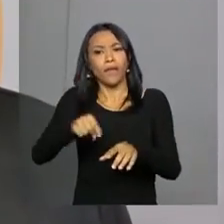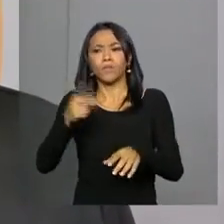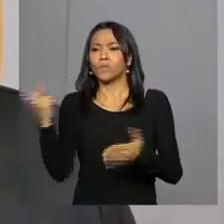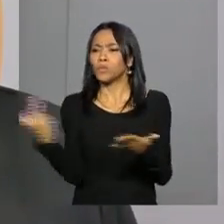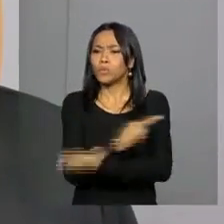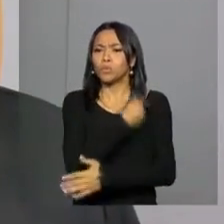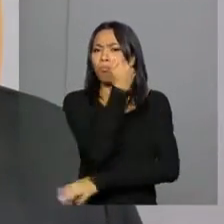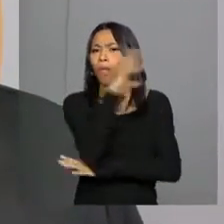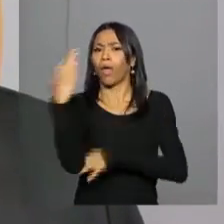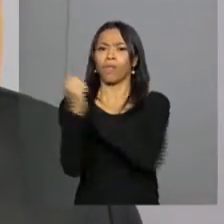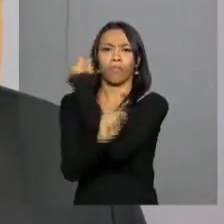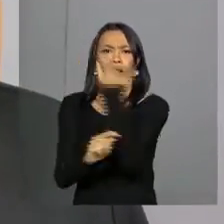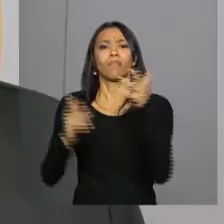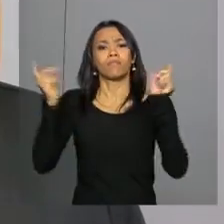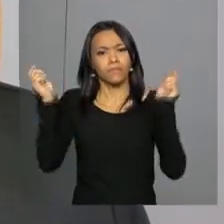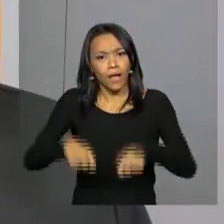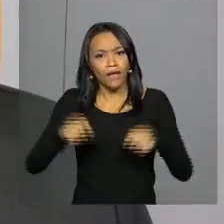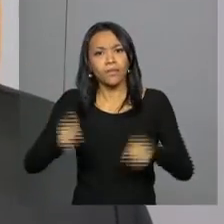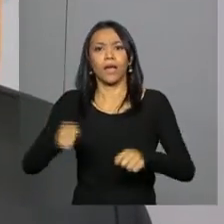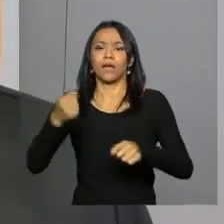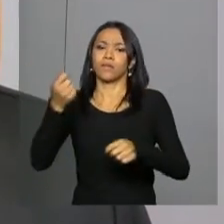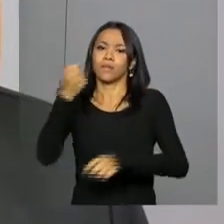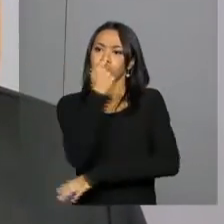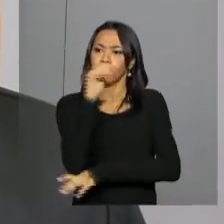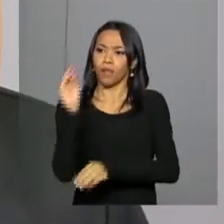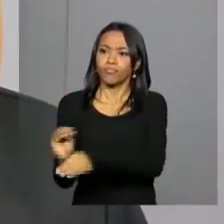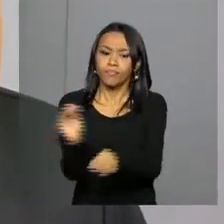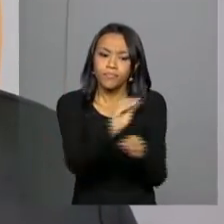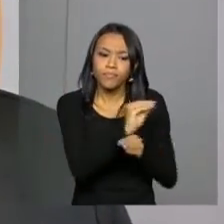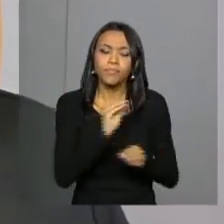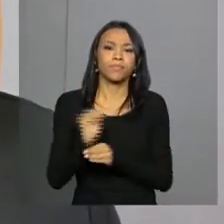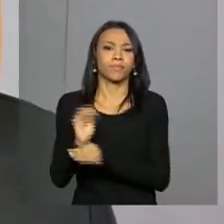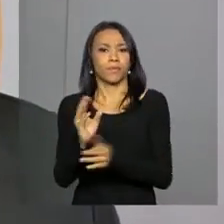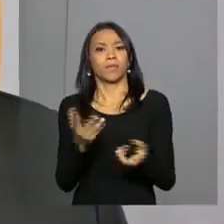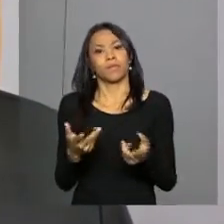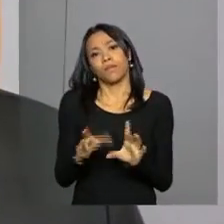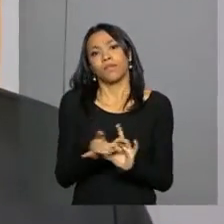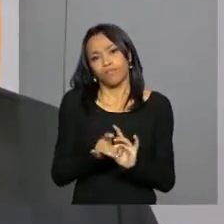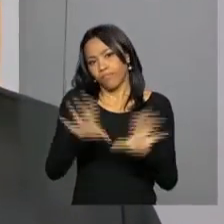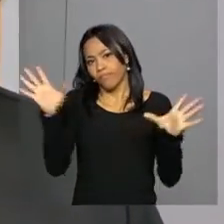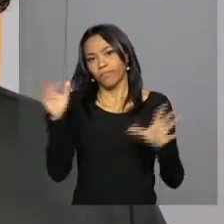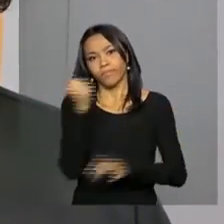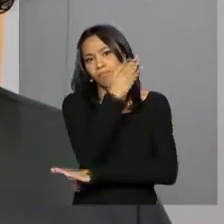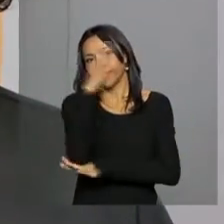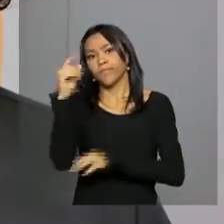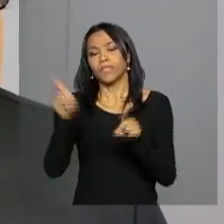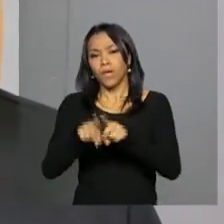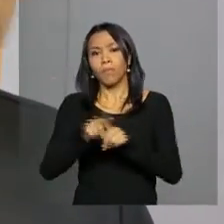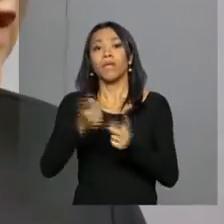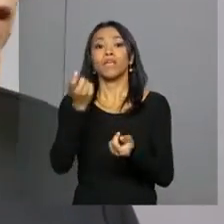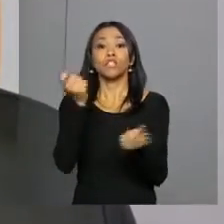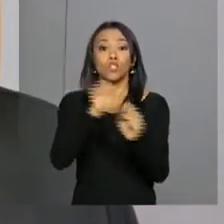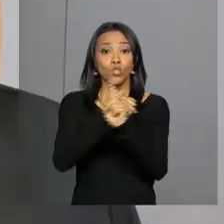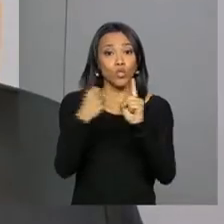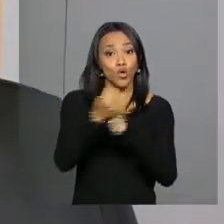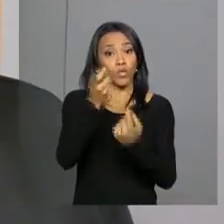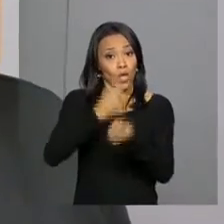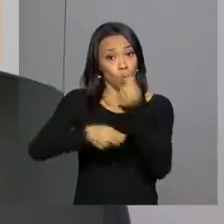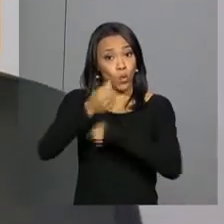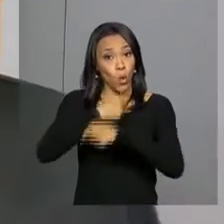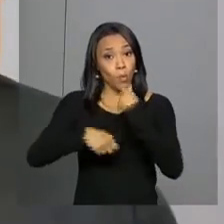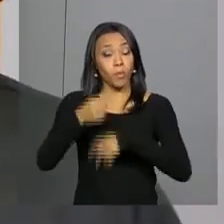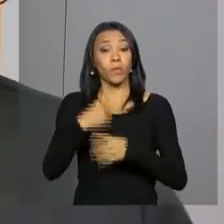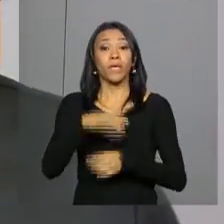pode ser recuperado, restaurado, será feito e não há limite de recurso para fazê-lo, tanto do ponto de vista ambiental quanto do ponto de vista socioeconômico. Indenizações, etc.